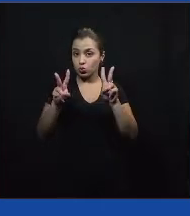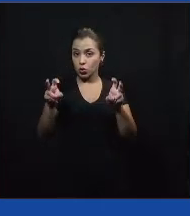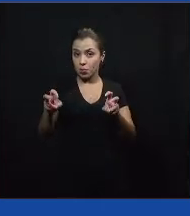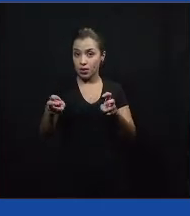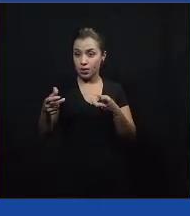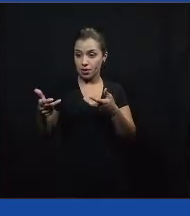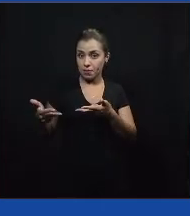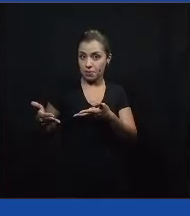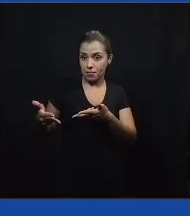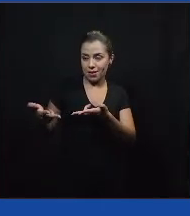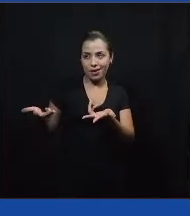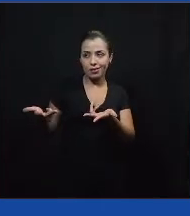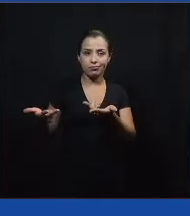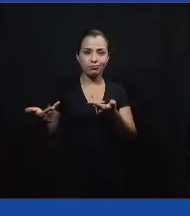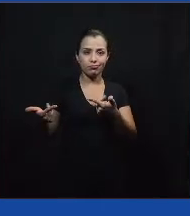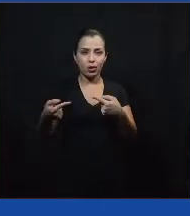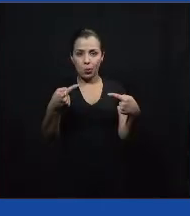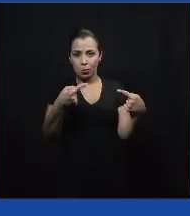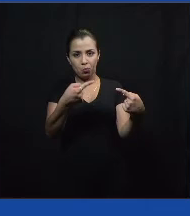Covid-19,